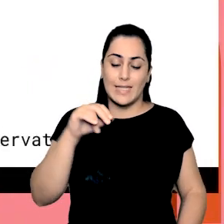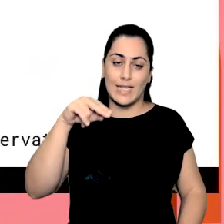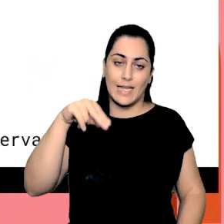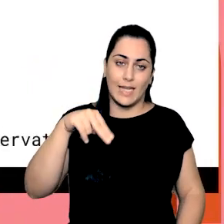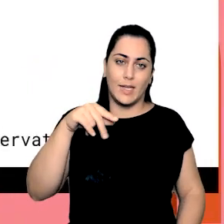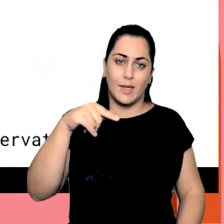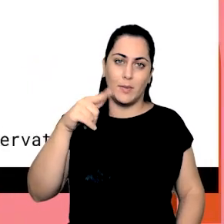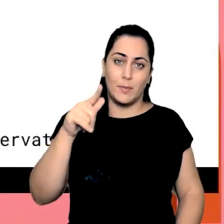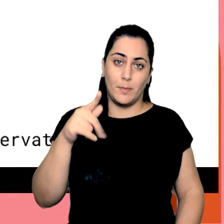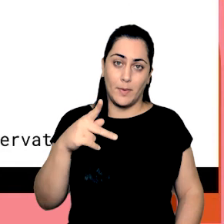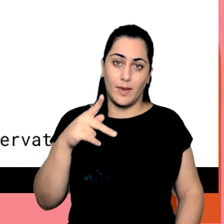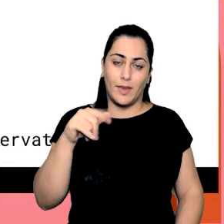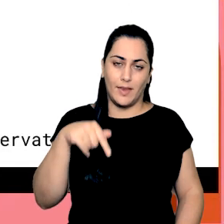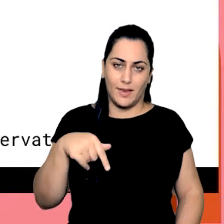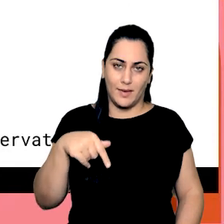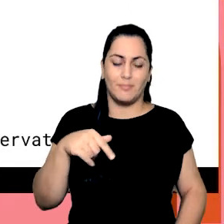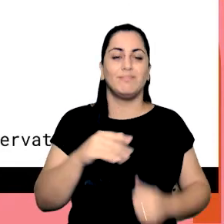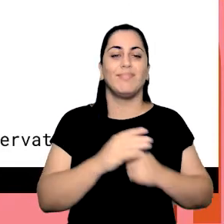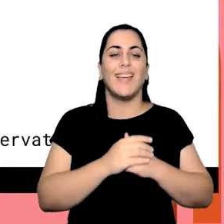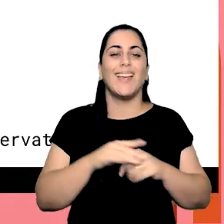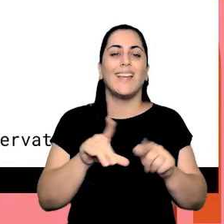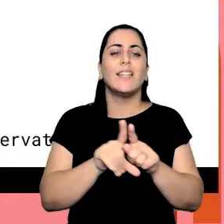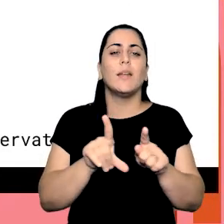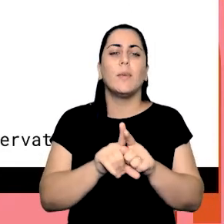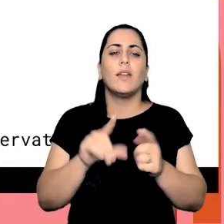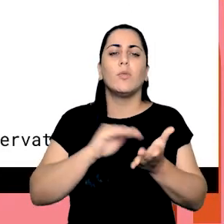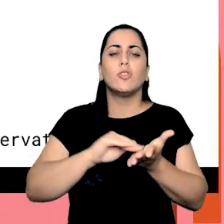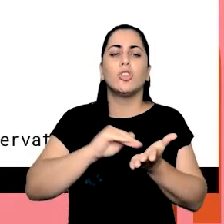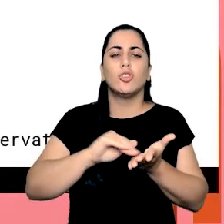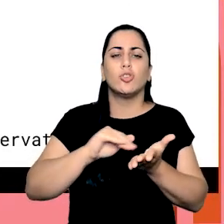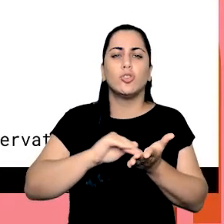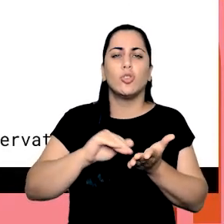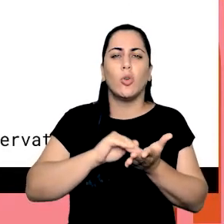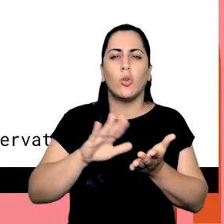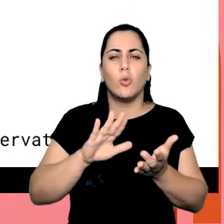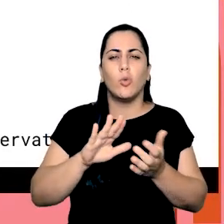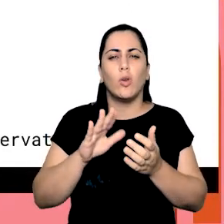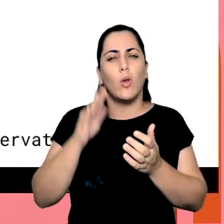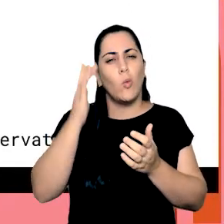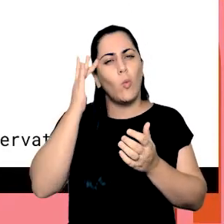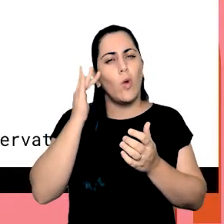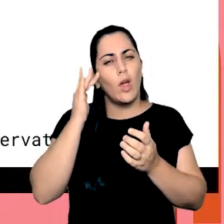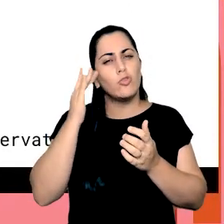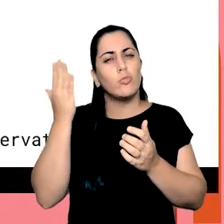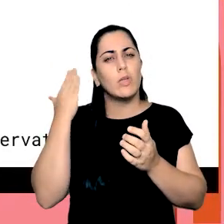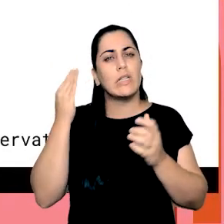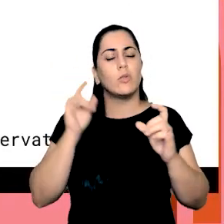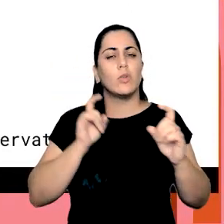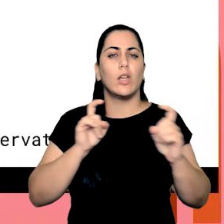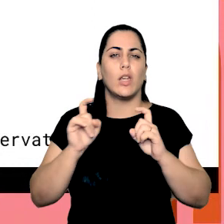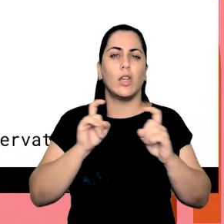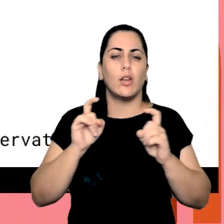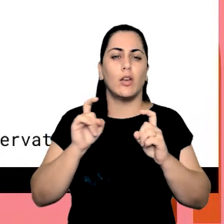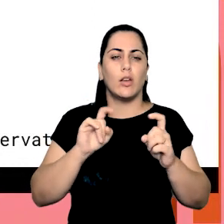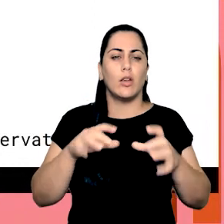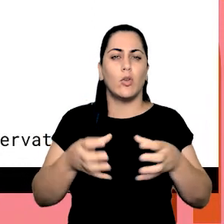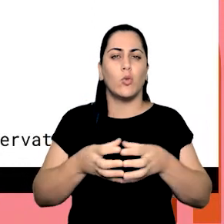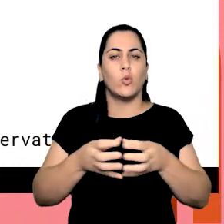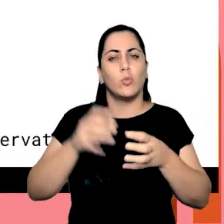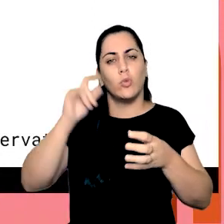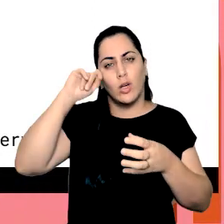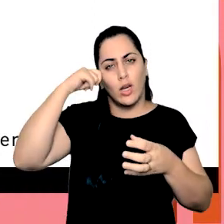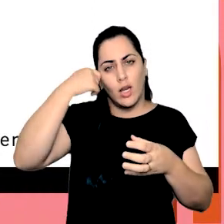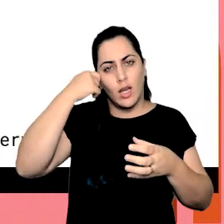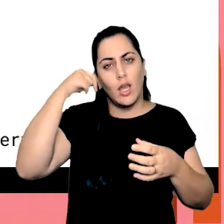Temos escritórios para mulheres e uma das palestras acho que foi foi numa reunião que a gente participou a coligação negra dos